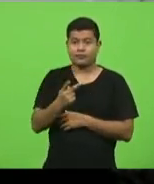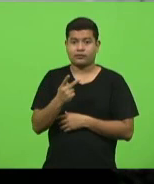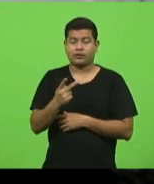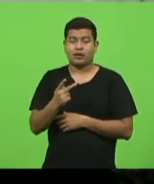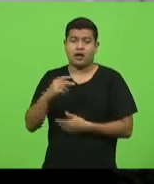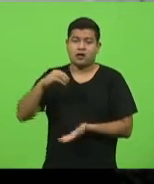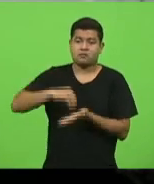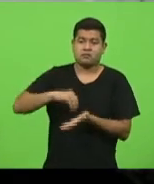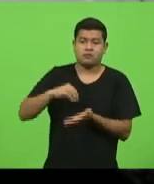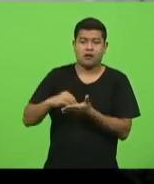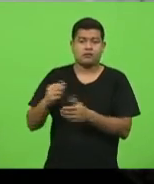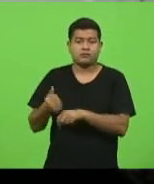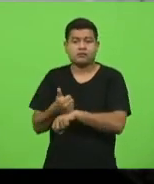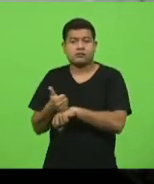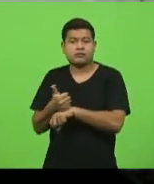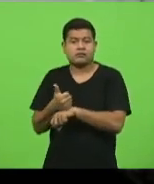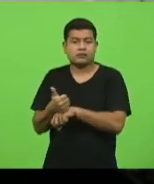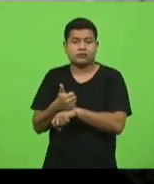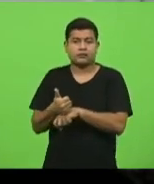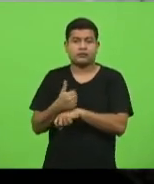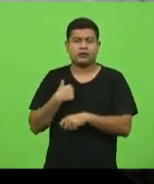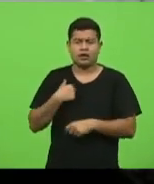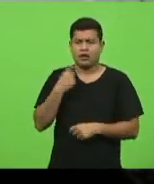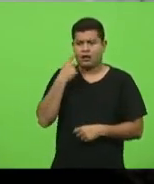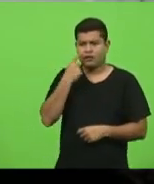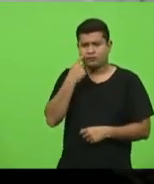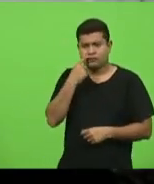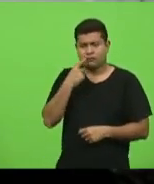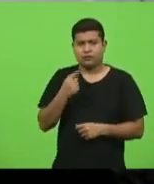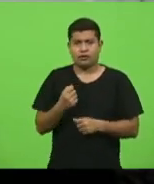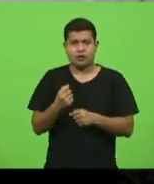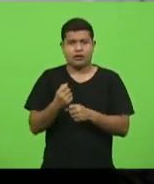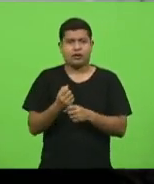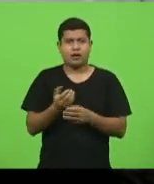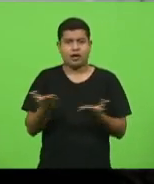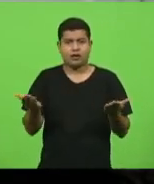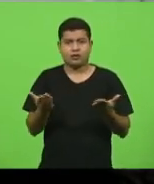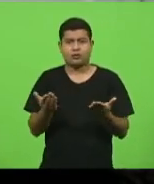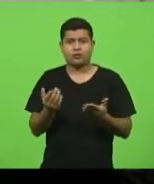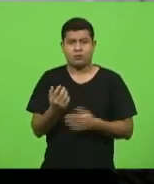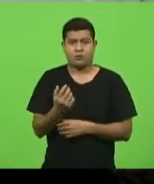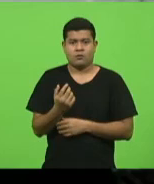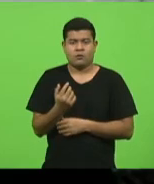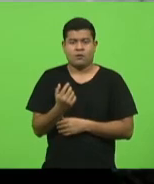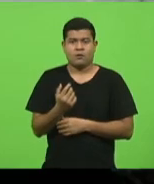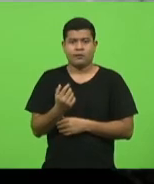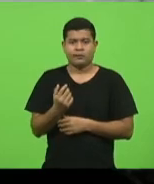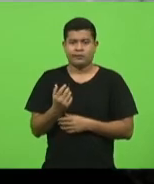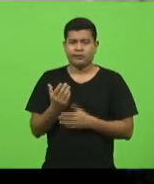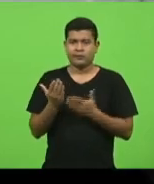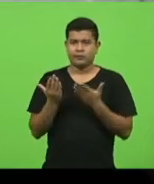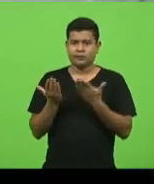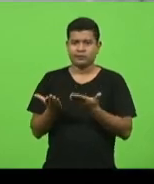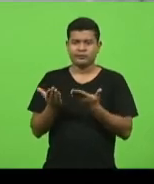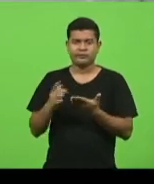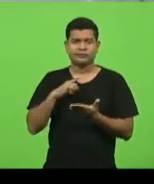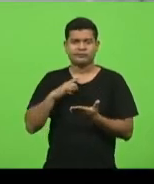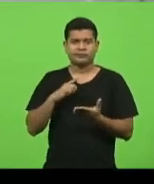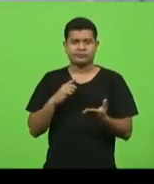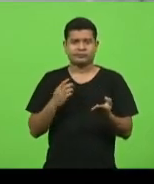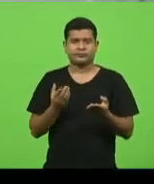profissionais. E eu fui analisar os últimos cinco certames no que tange ao processo seletivo